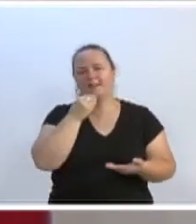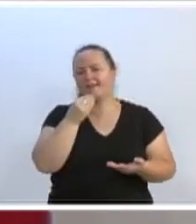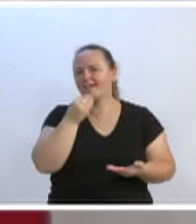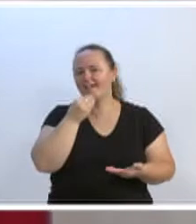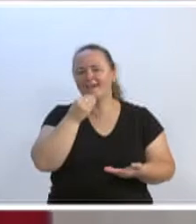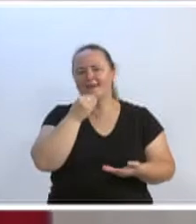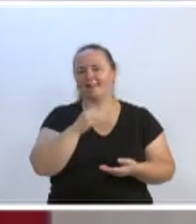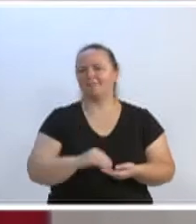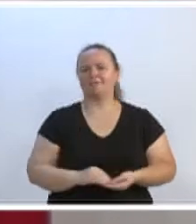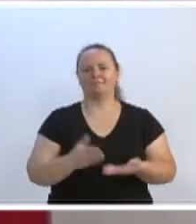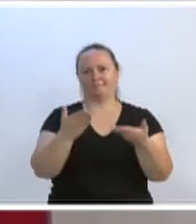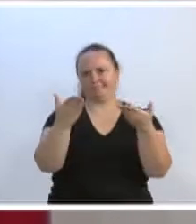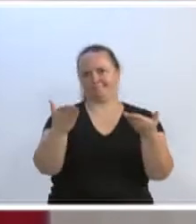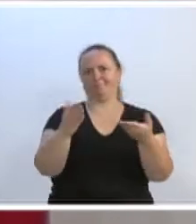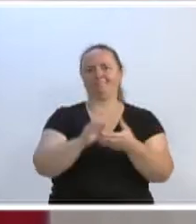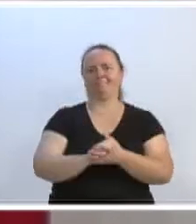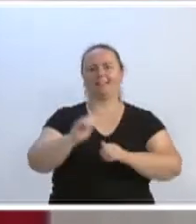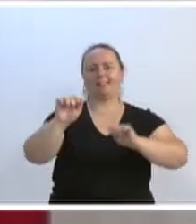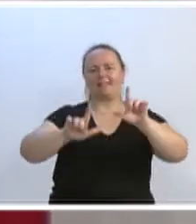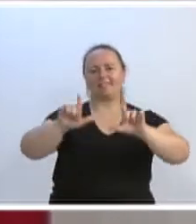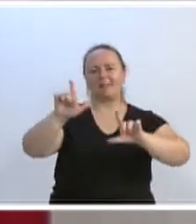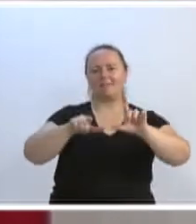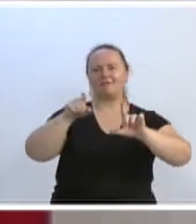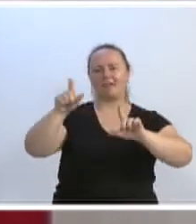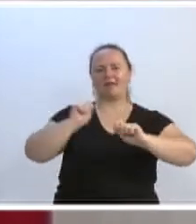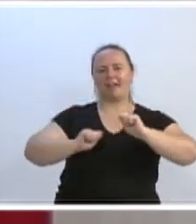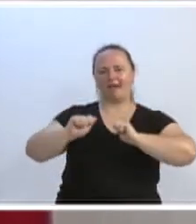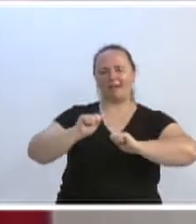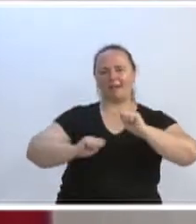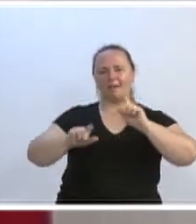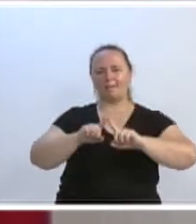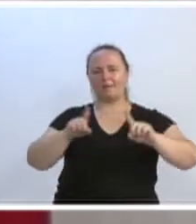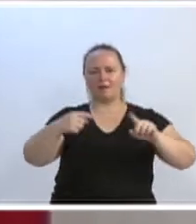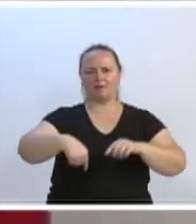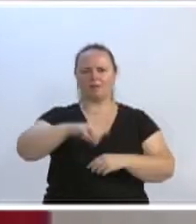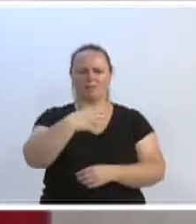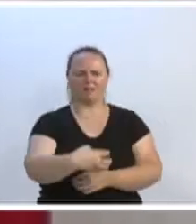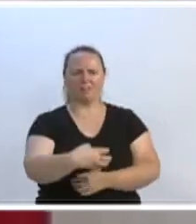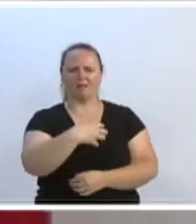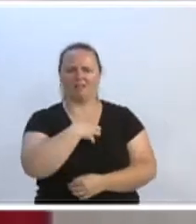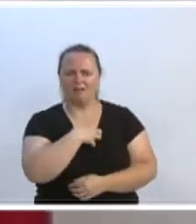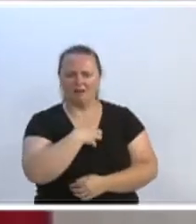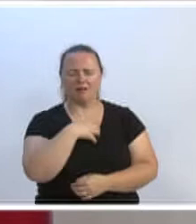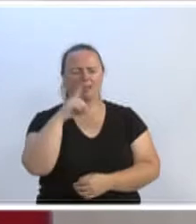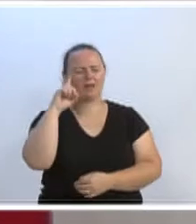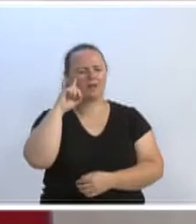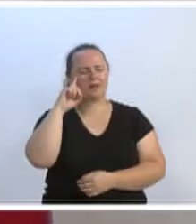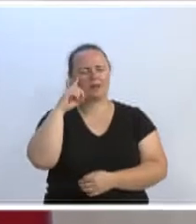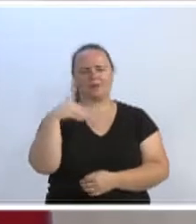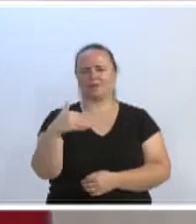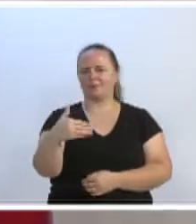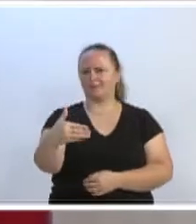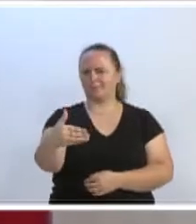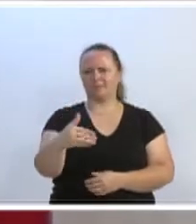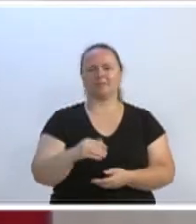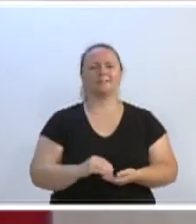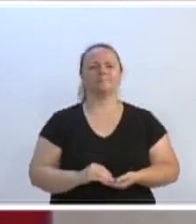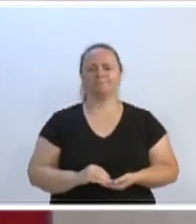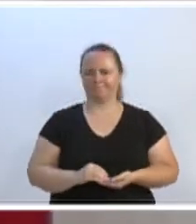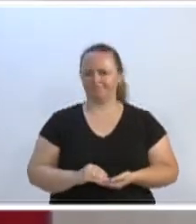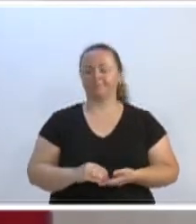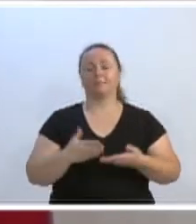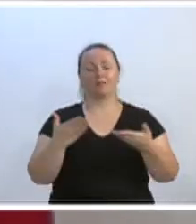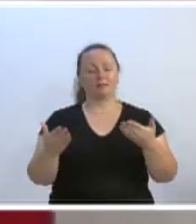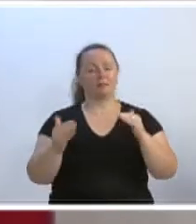-se de um casal famoso. Mas nós, negros e negras, sentimos, Kleber, isso todos os dias na pele. Então, quero